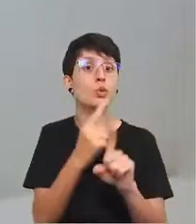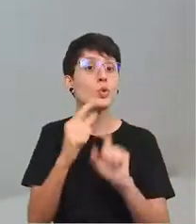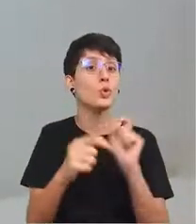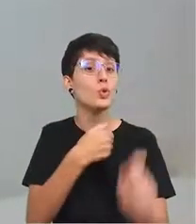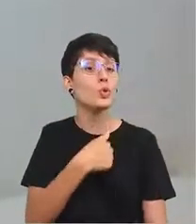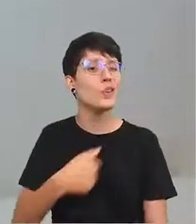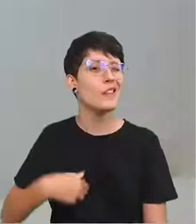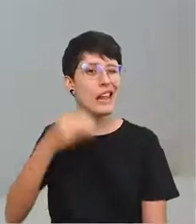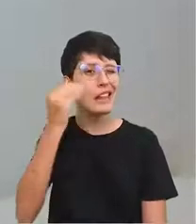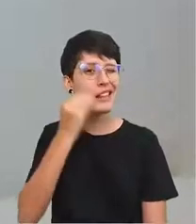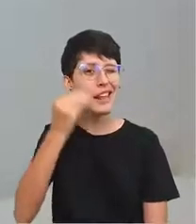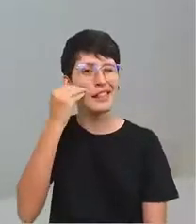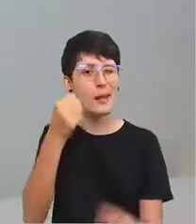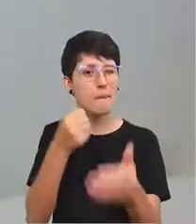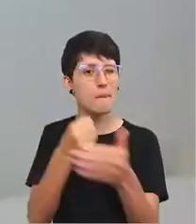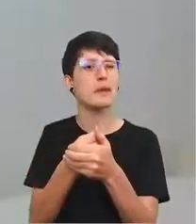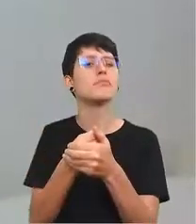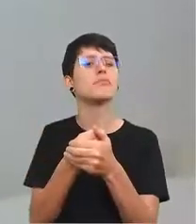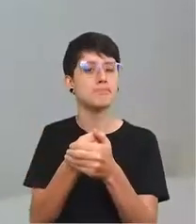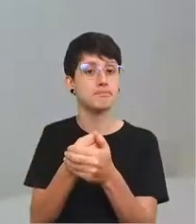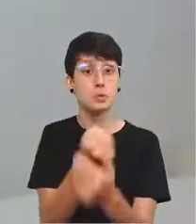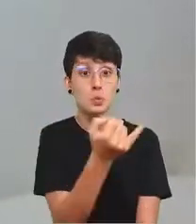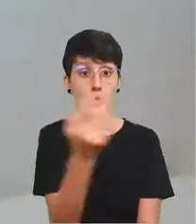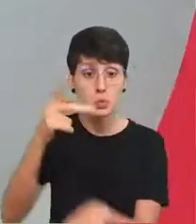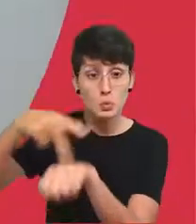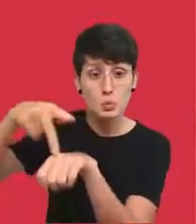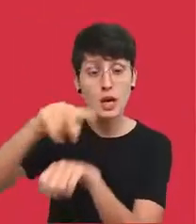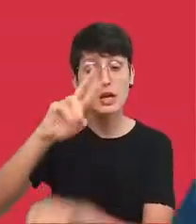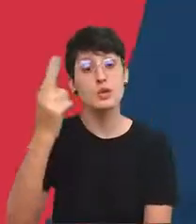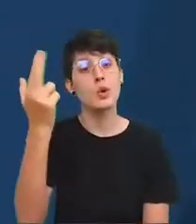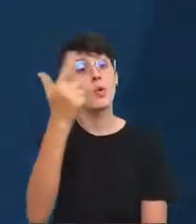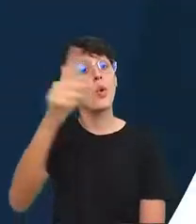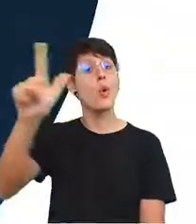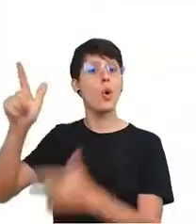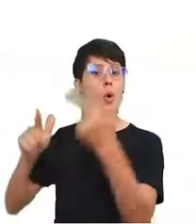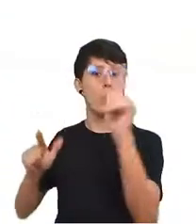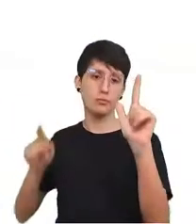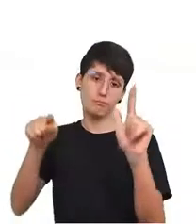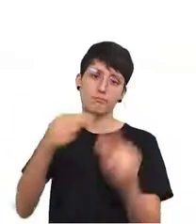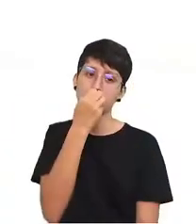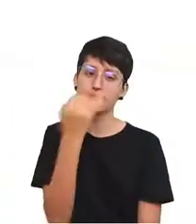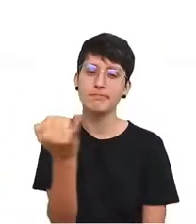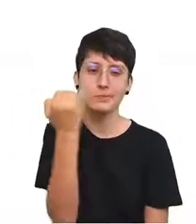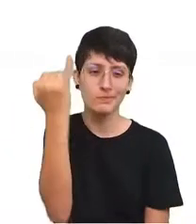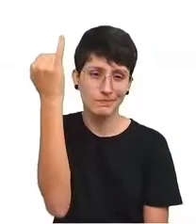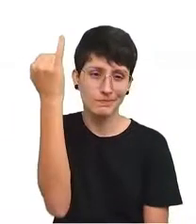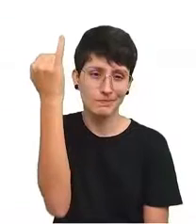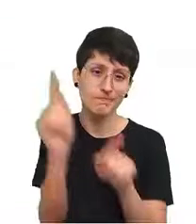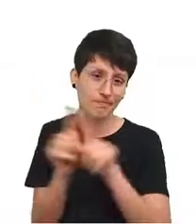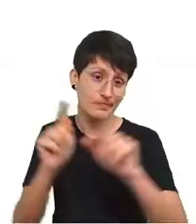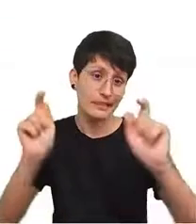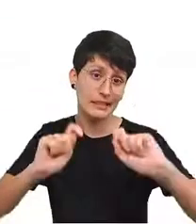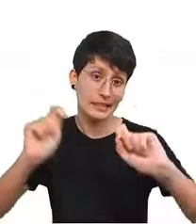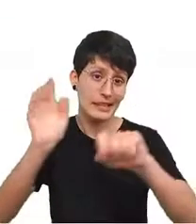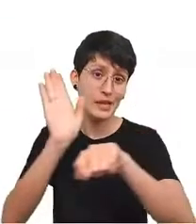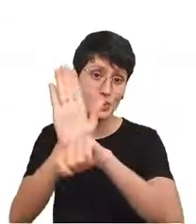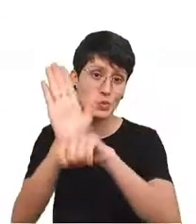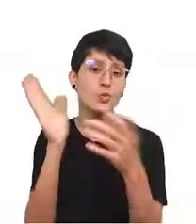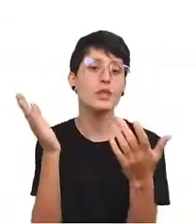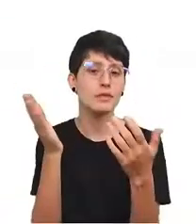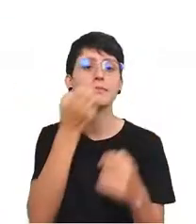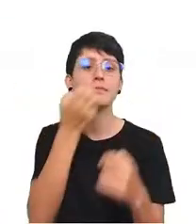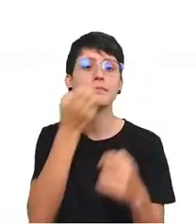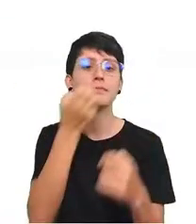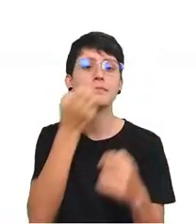tentando esconder em algum país ou num país. Isso pode ser útil também. Bom, o